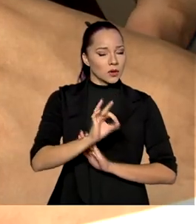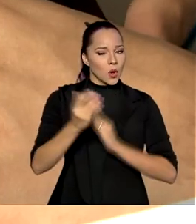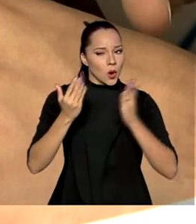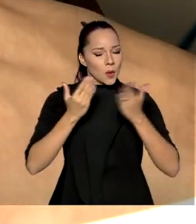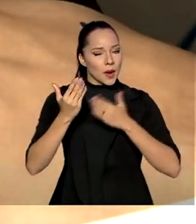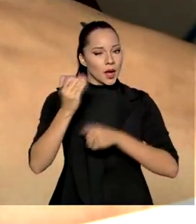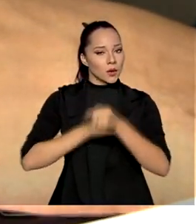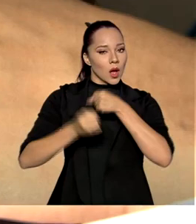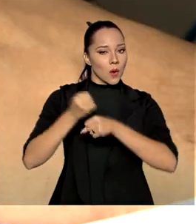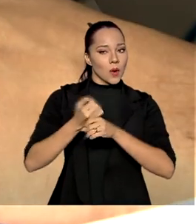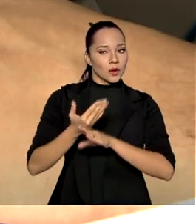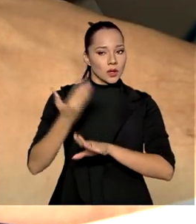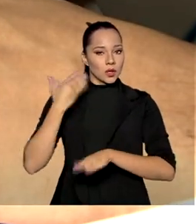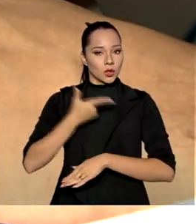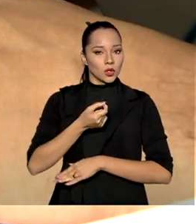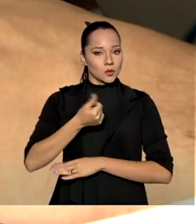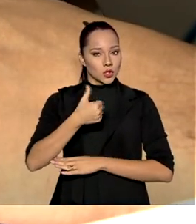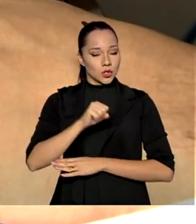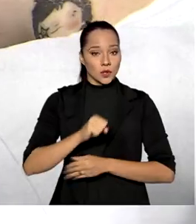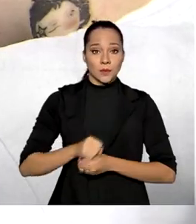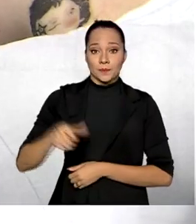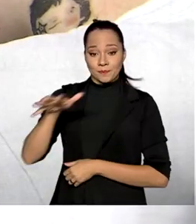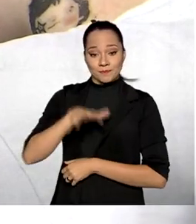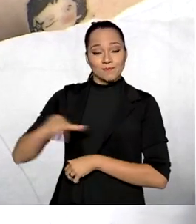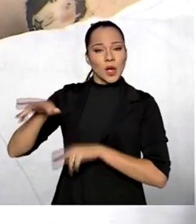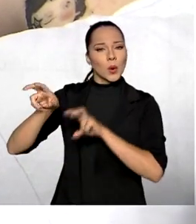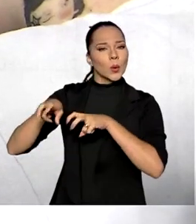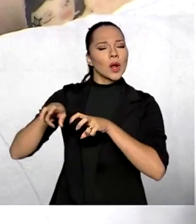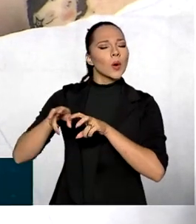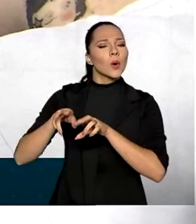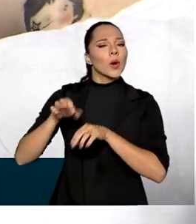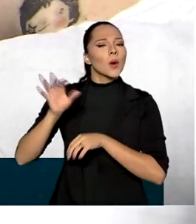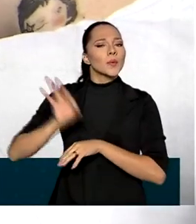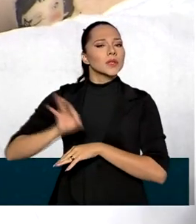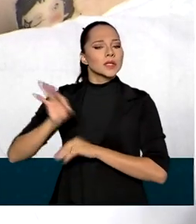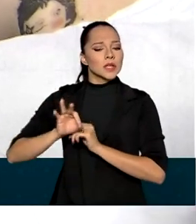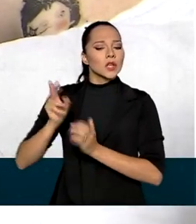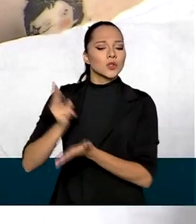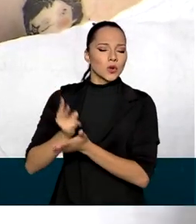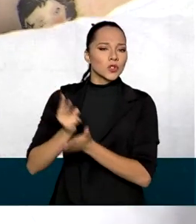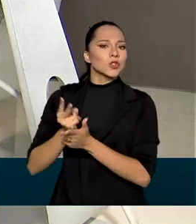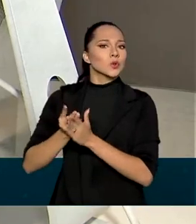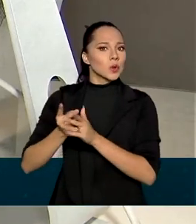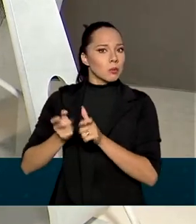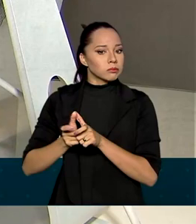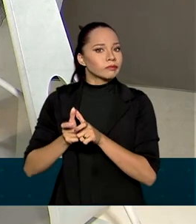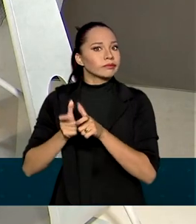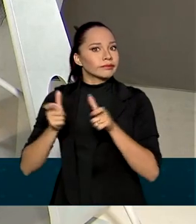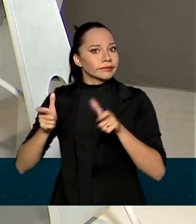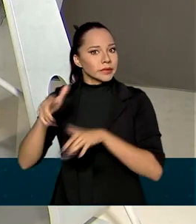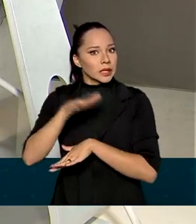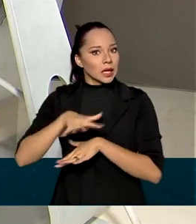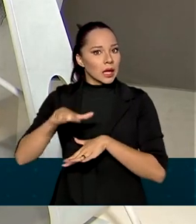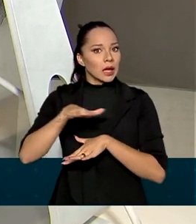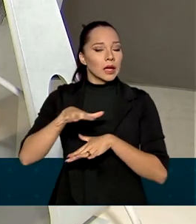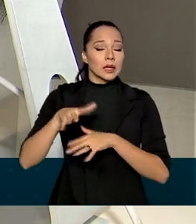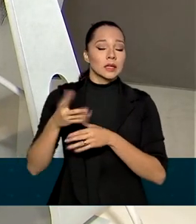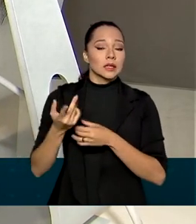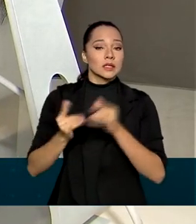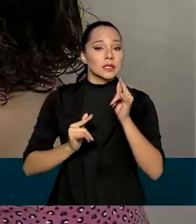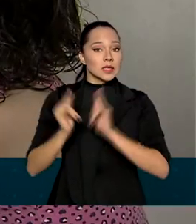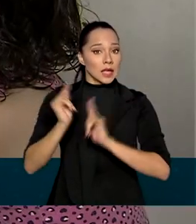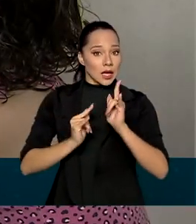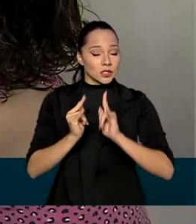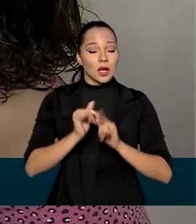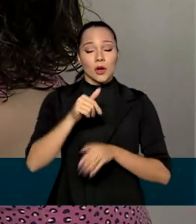relação ao ano anterior. Na área urbana, o percentual continua sendo bem maior que na área rural. E